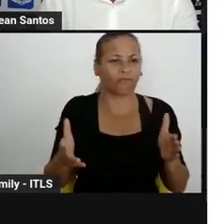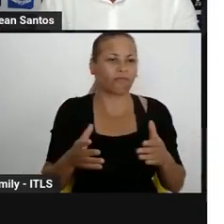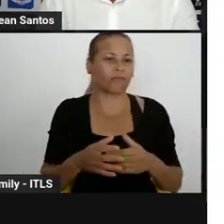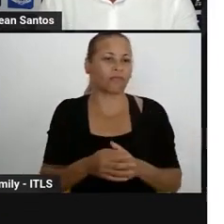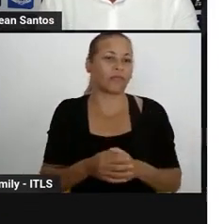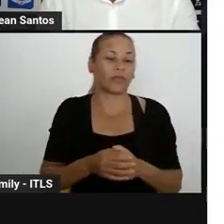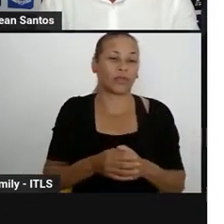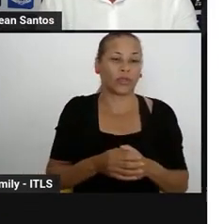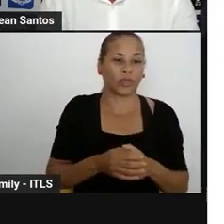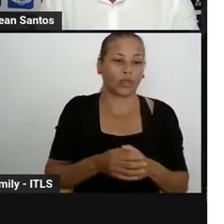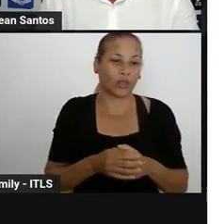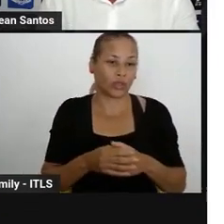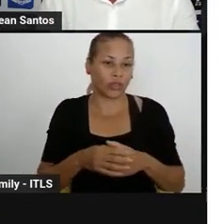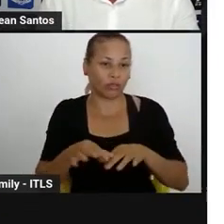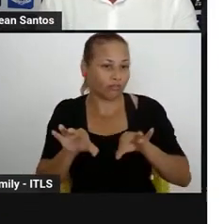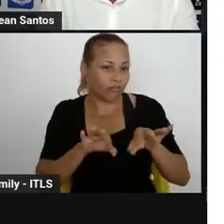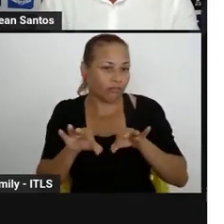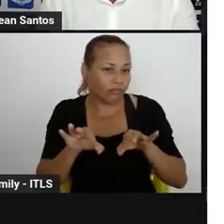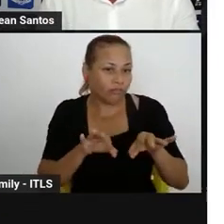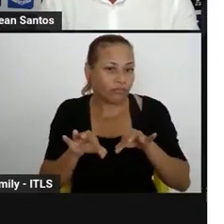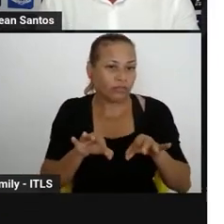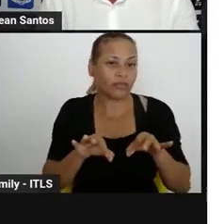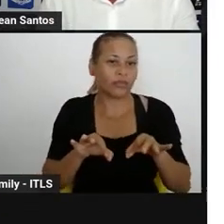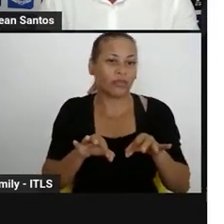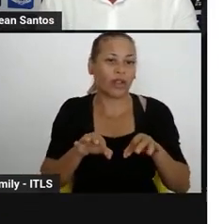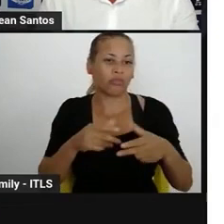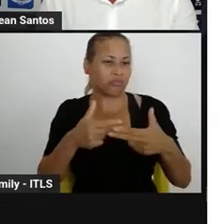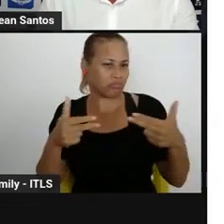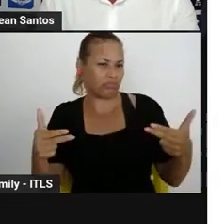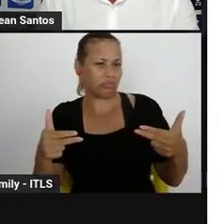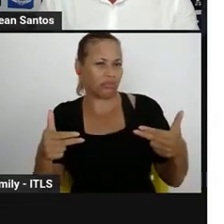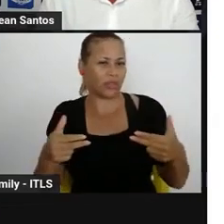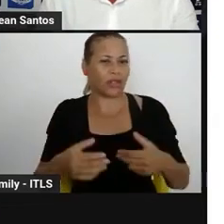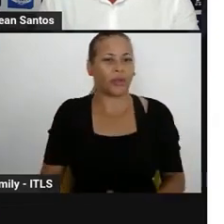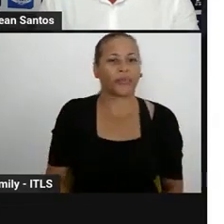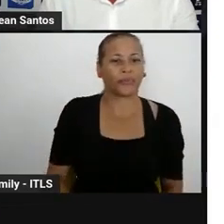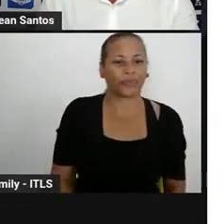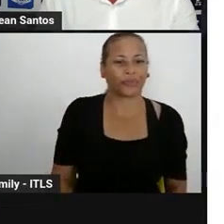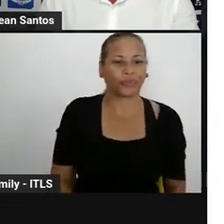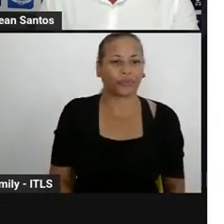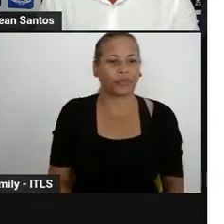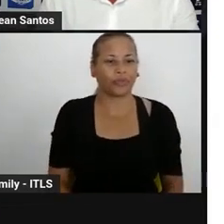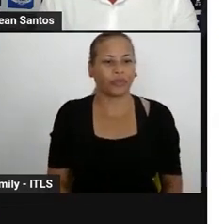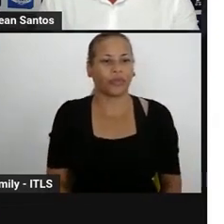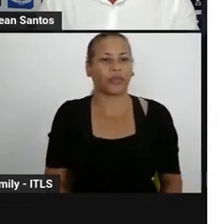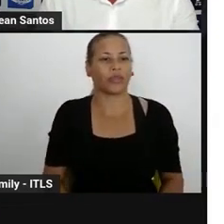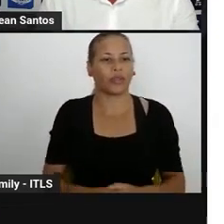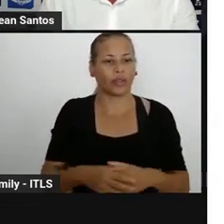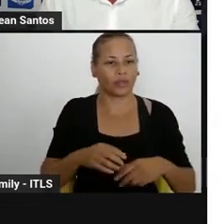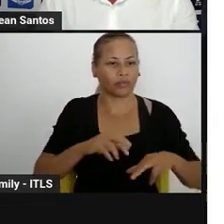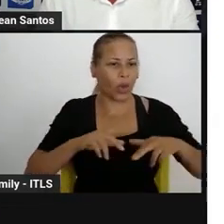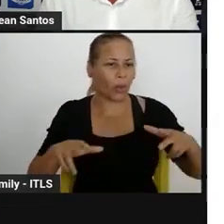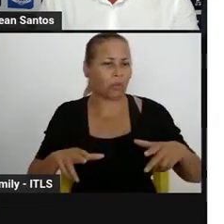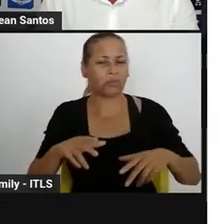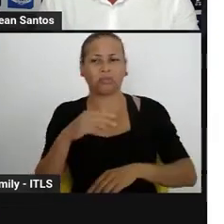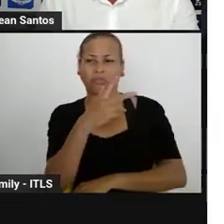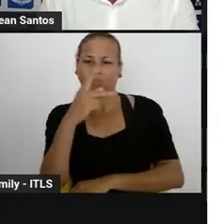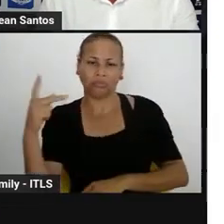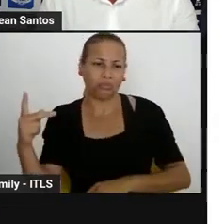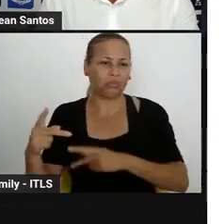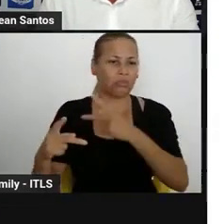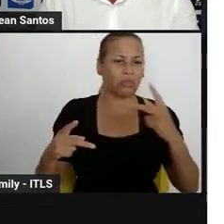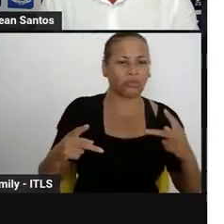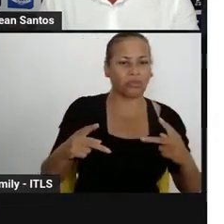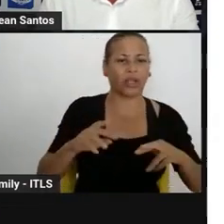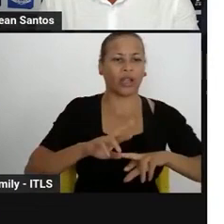ambiente, discutindo os conceitos ecológicos de ecologia, espécie, população, comunidade